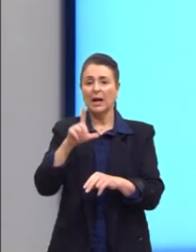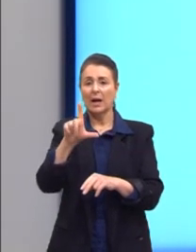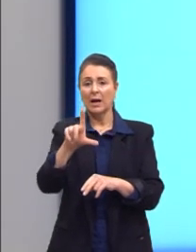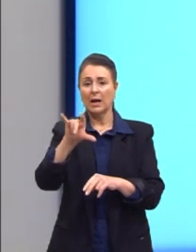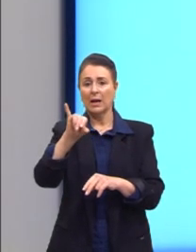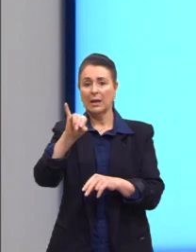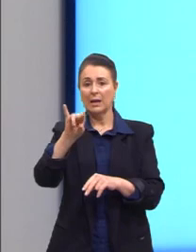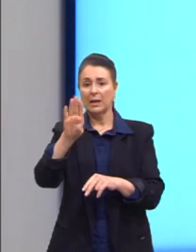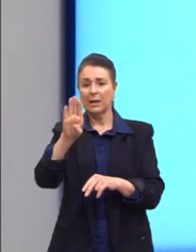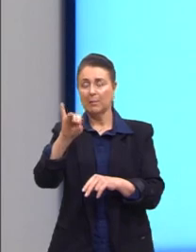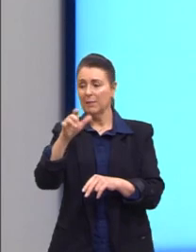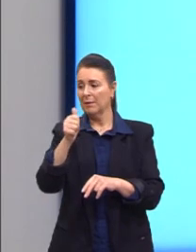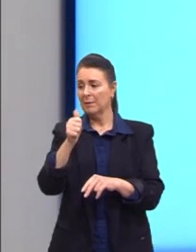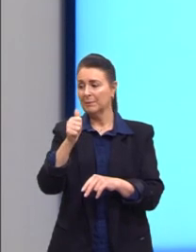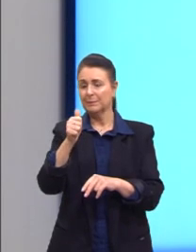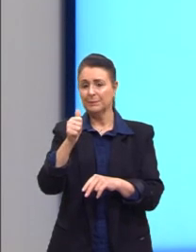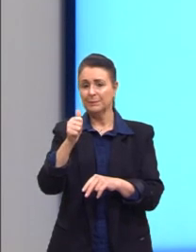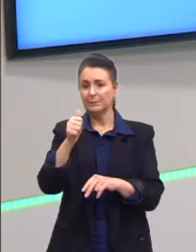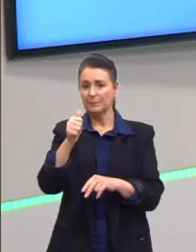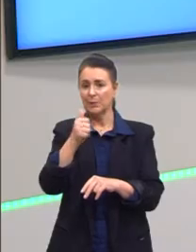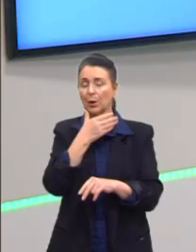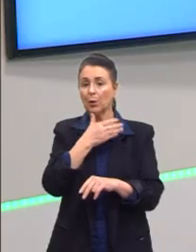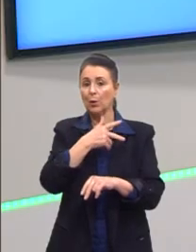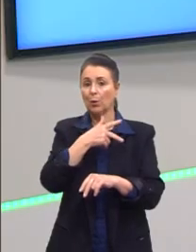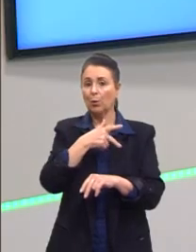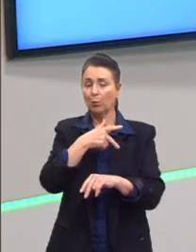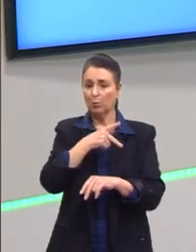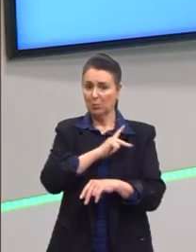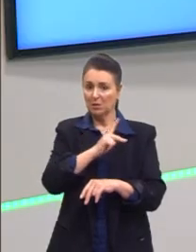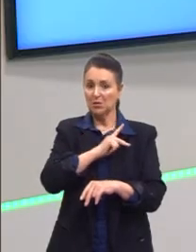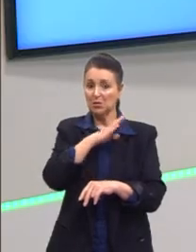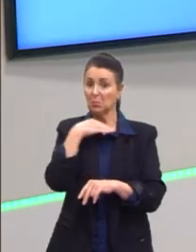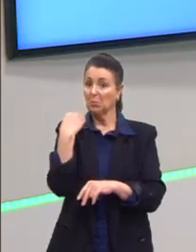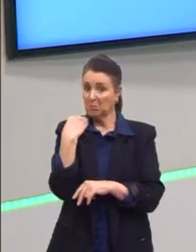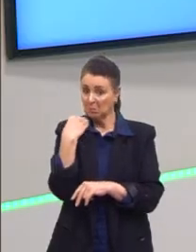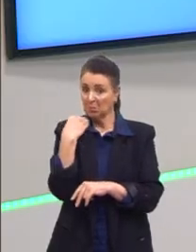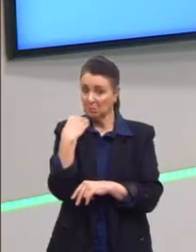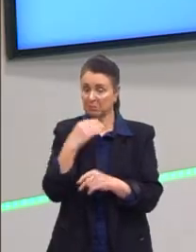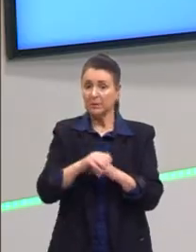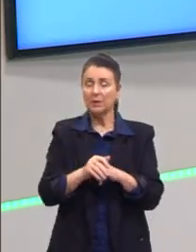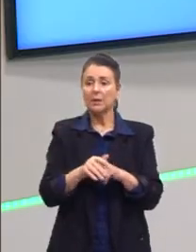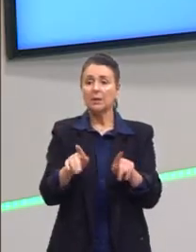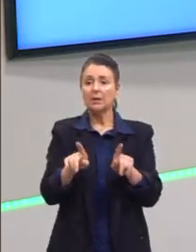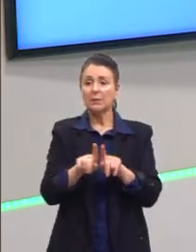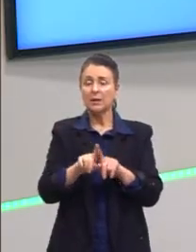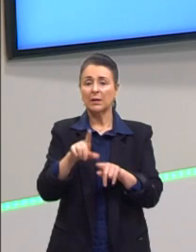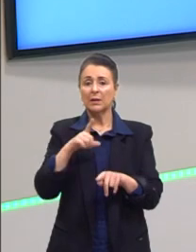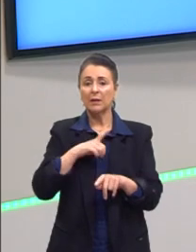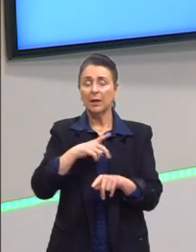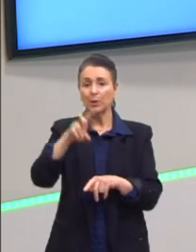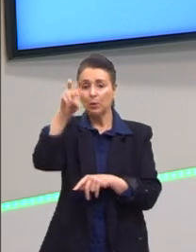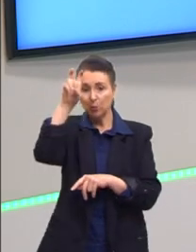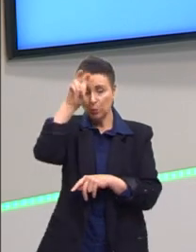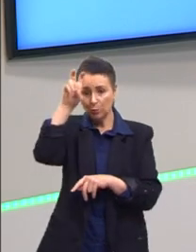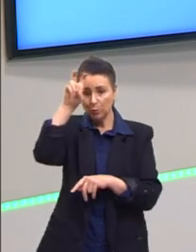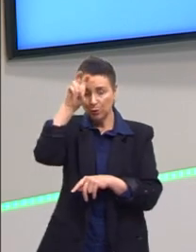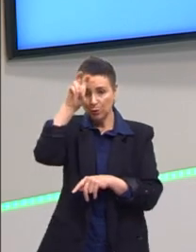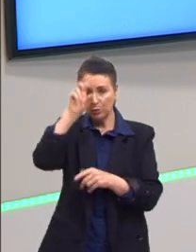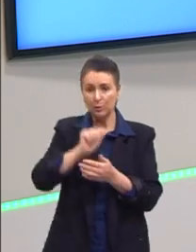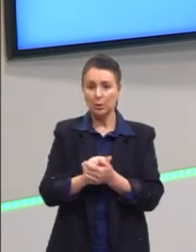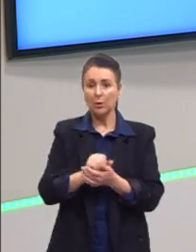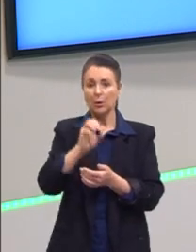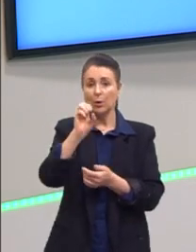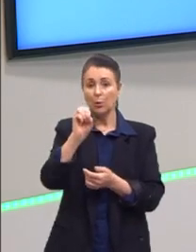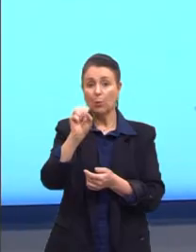Kadhaf, acabou sendo morto, entre outras coisas. E aí você tem, no Egito, o